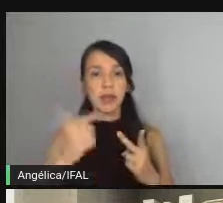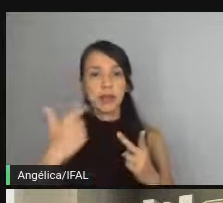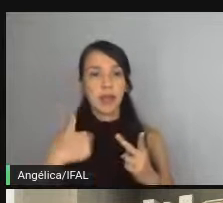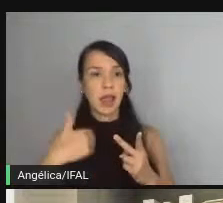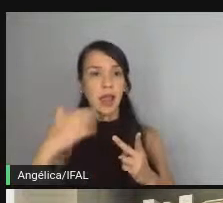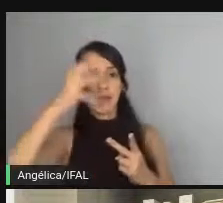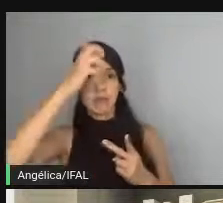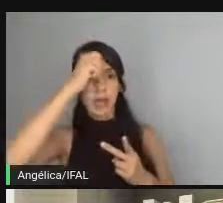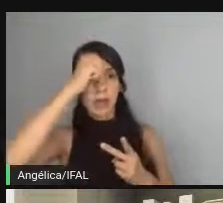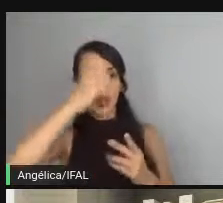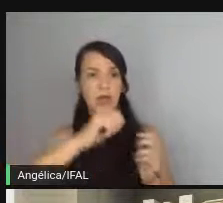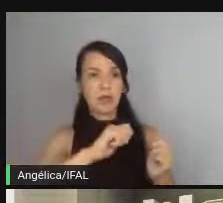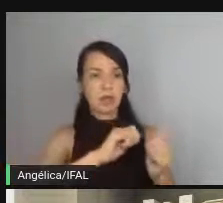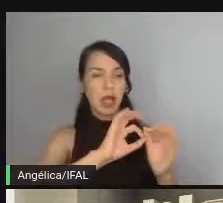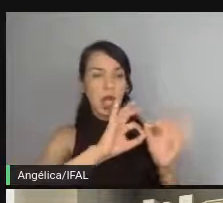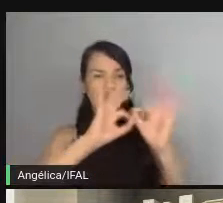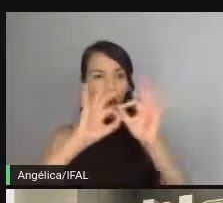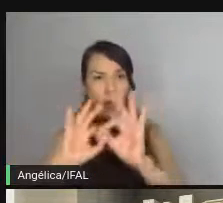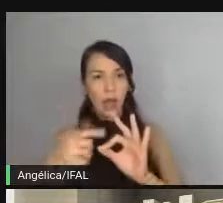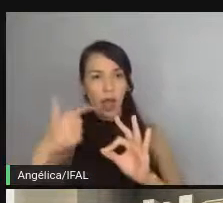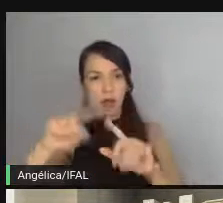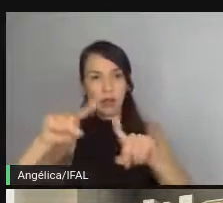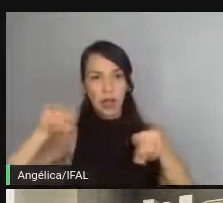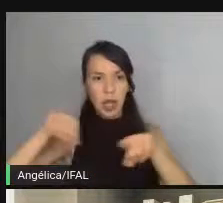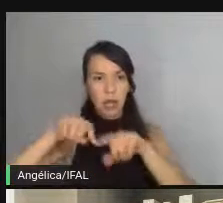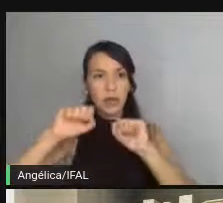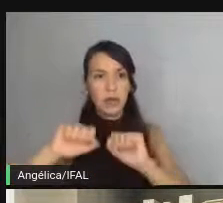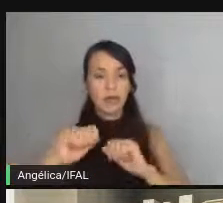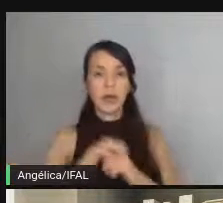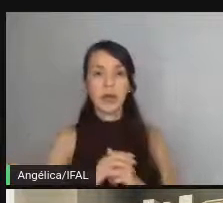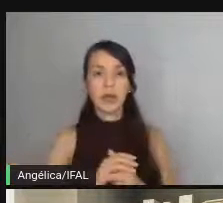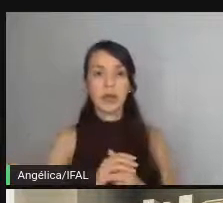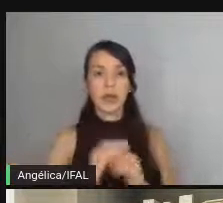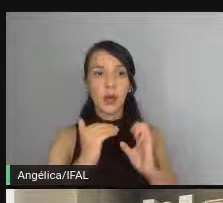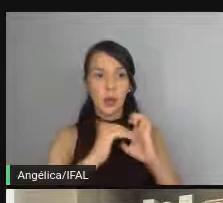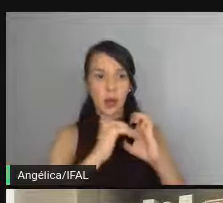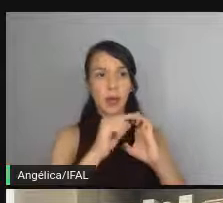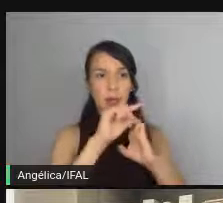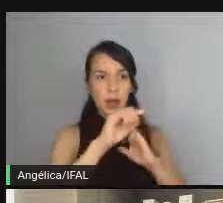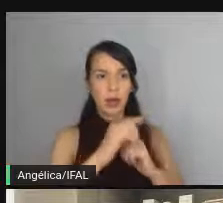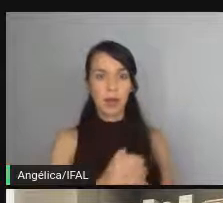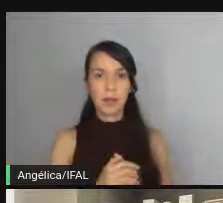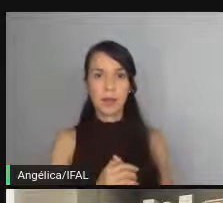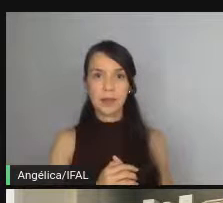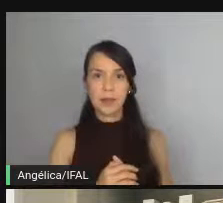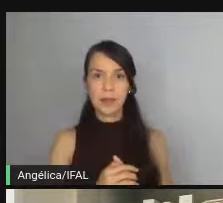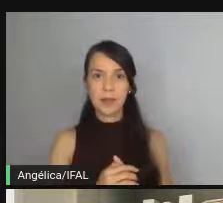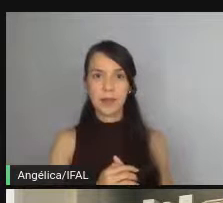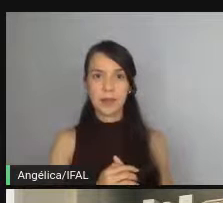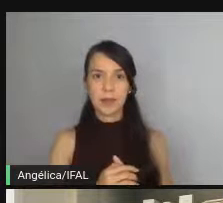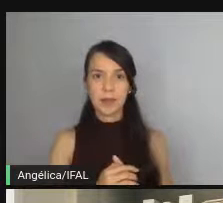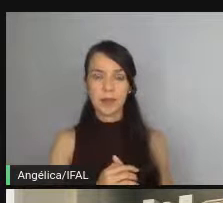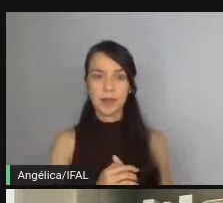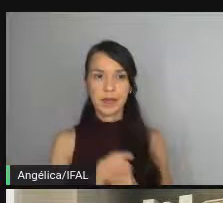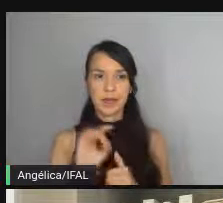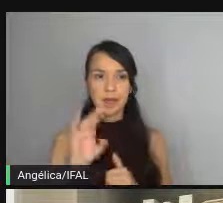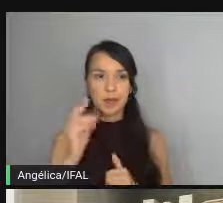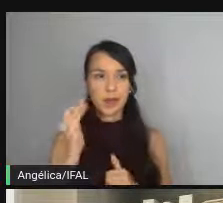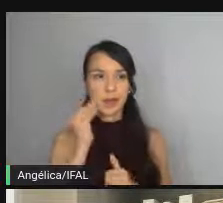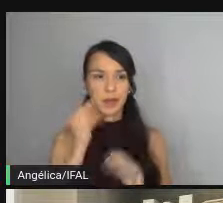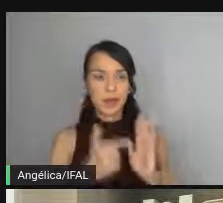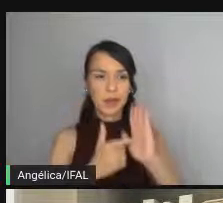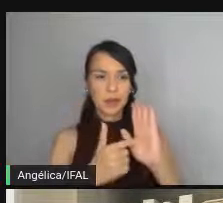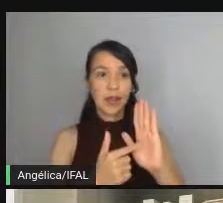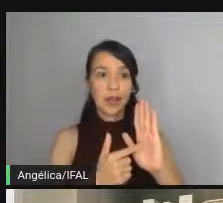acompanhar a próxima turma que vai abrir você pode colocar o e-mail lá deixa eu só mostrar e aí já